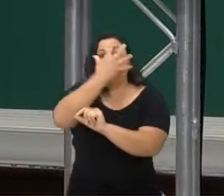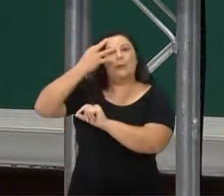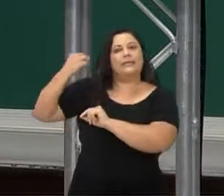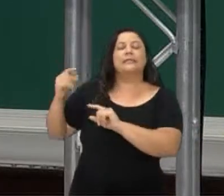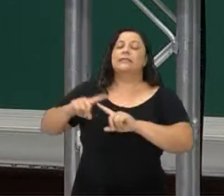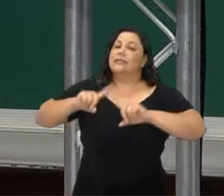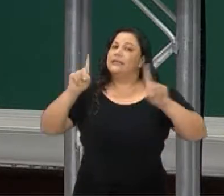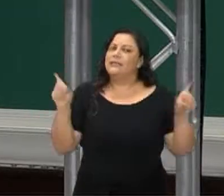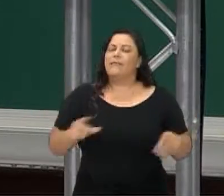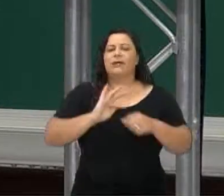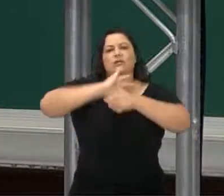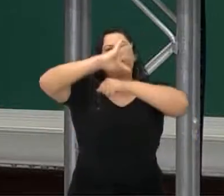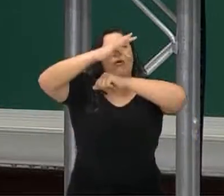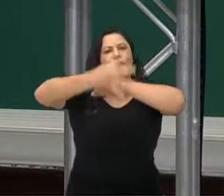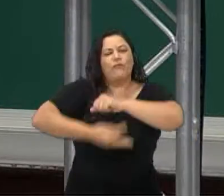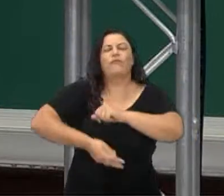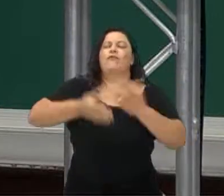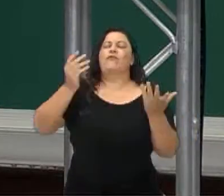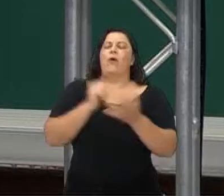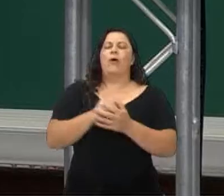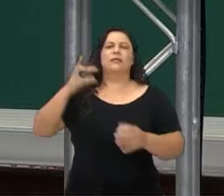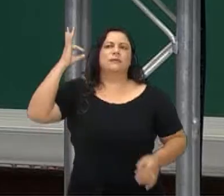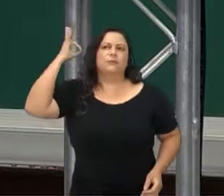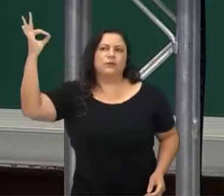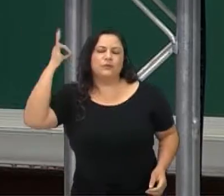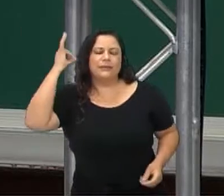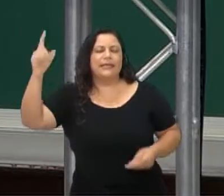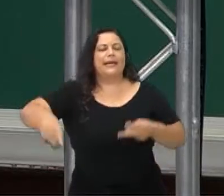Foz do Iguaçu, Ponta Grossa,